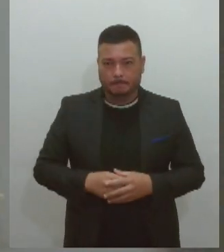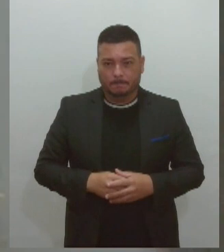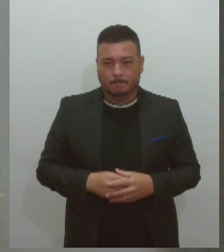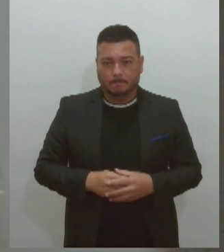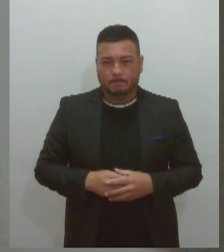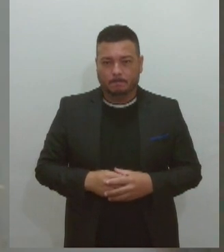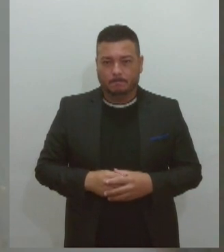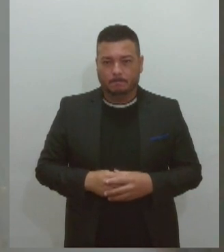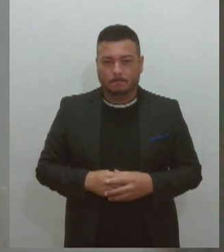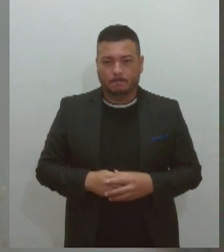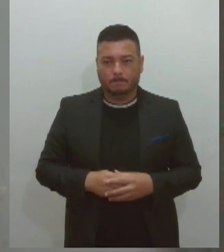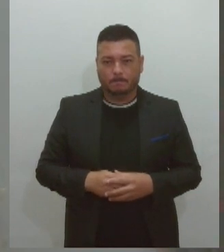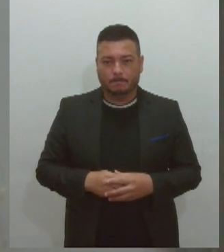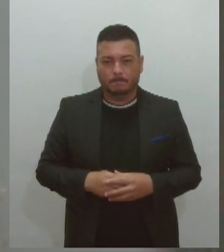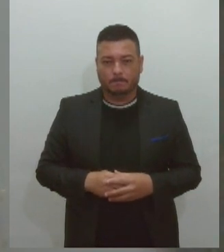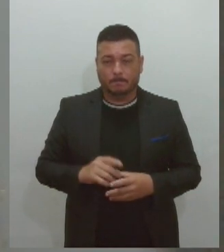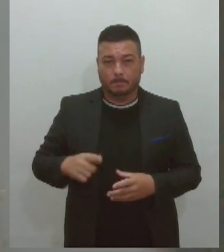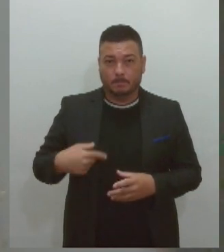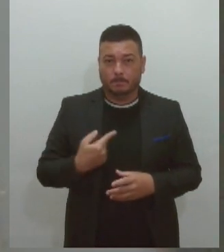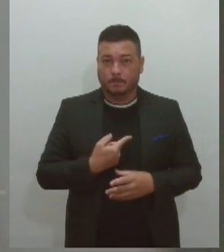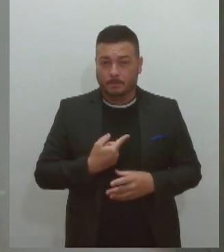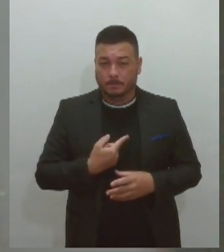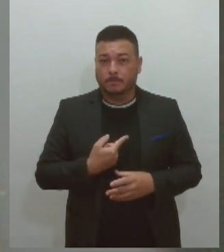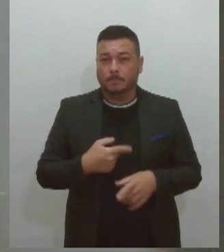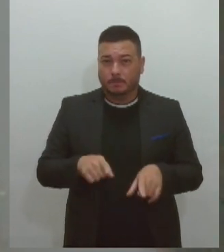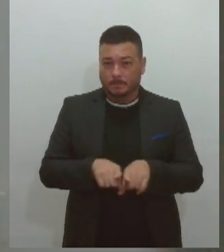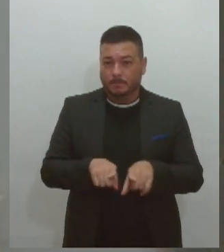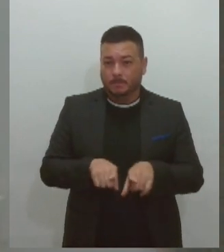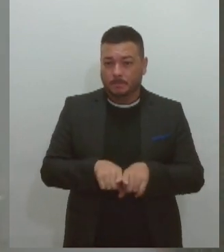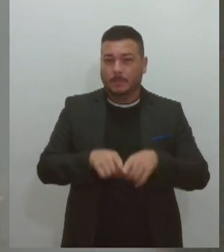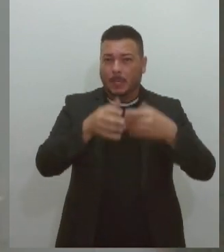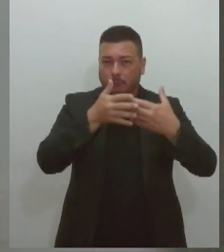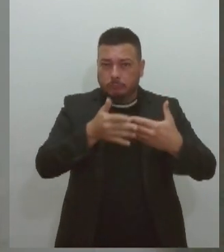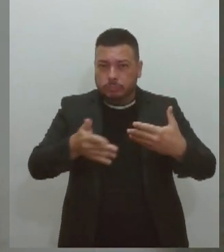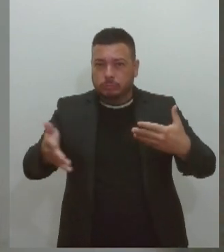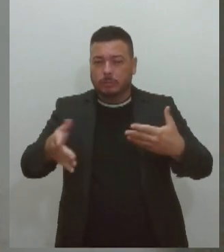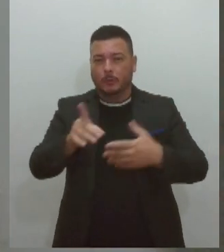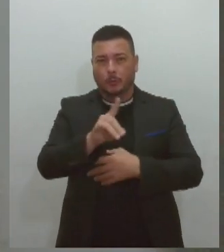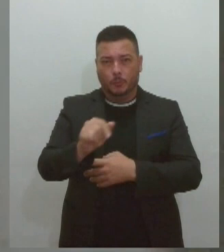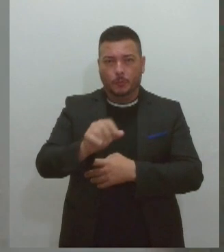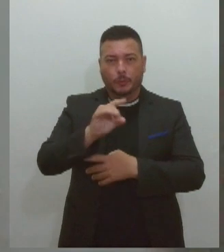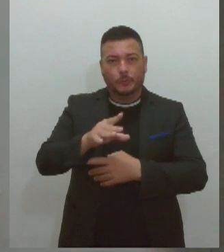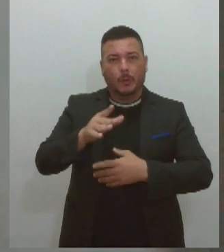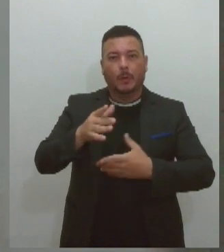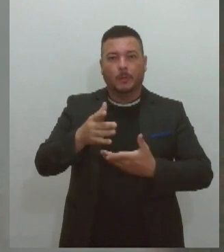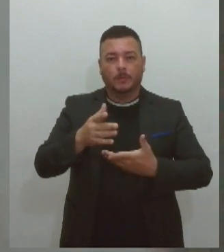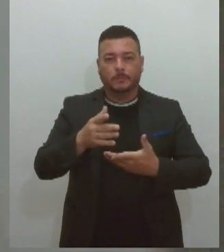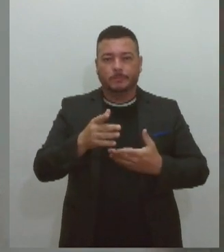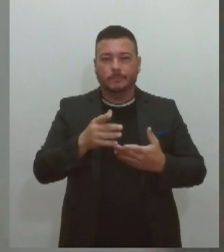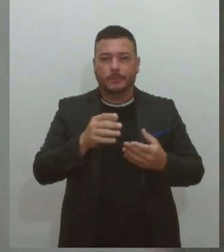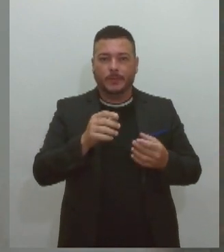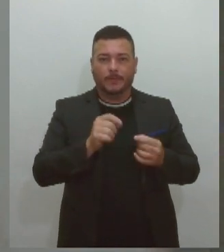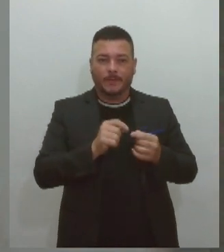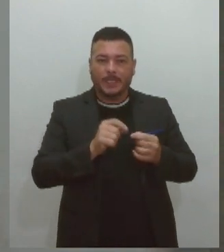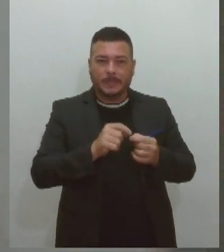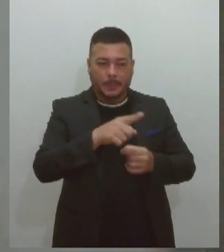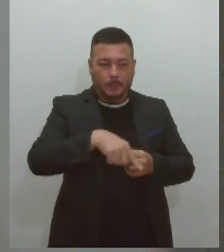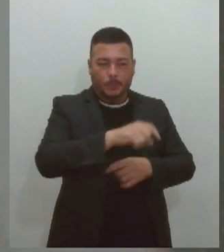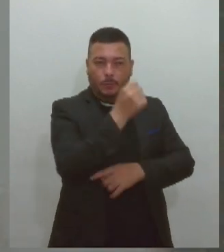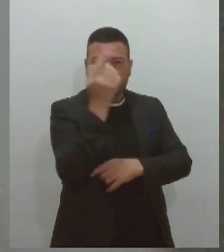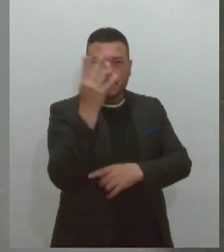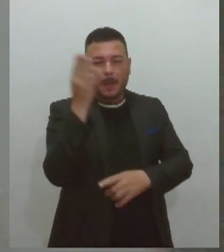Nós estamos aí, ao longo de muitas datas, maltratando o nosso meio ambiente, maltratando a nossa